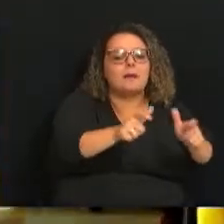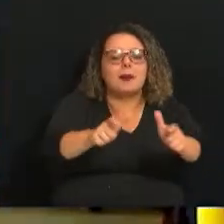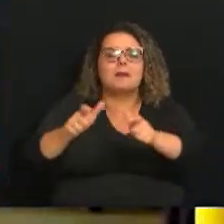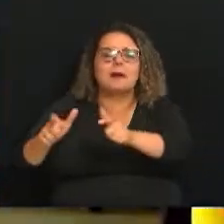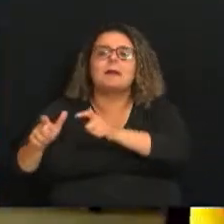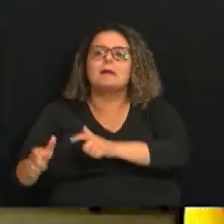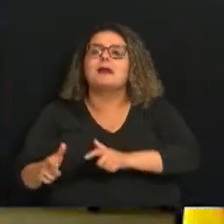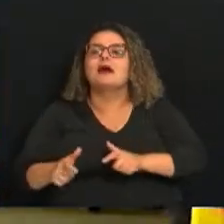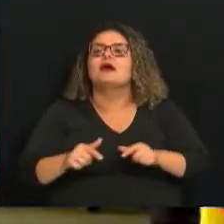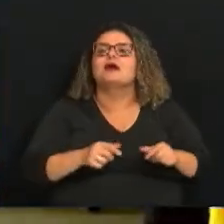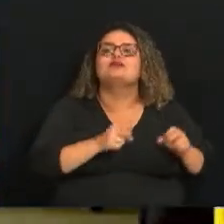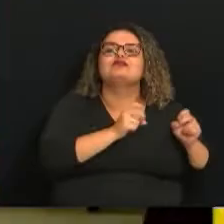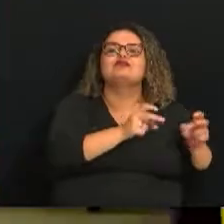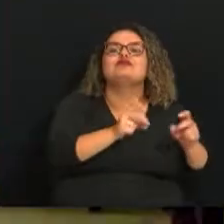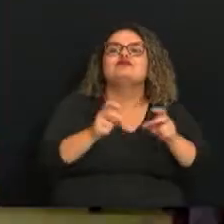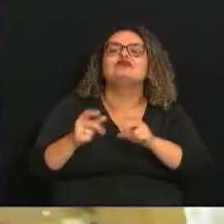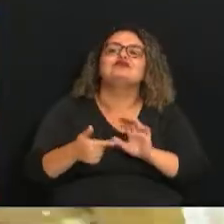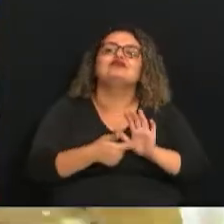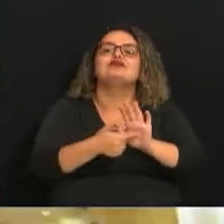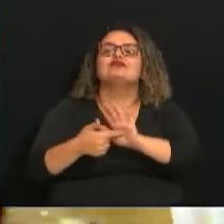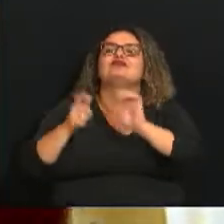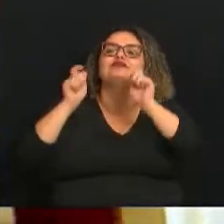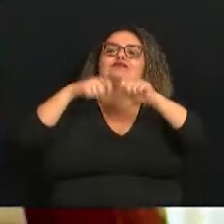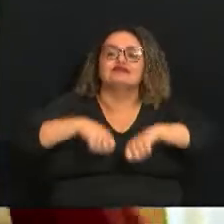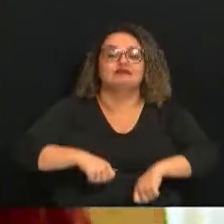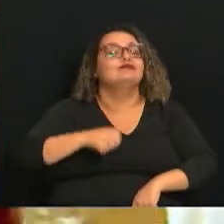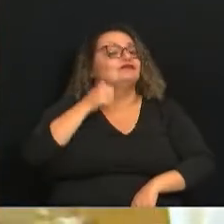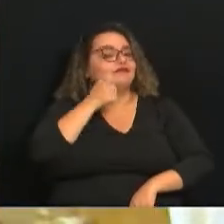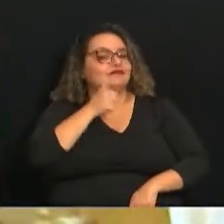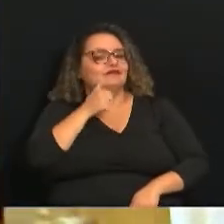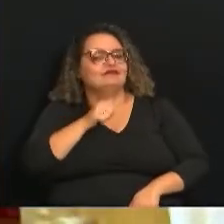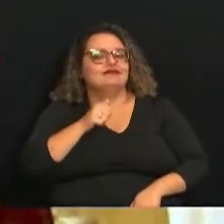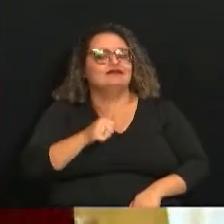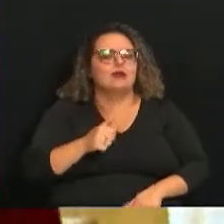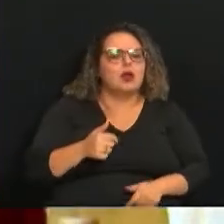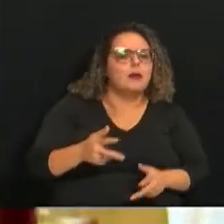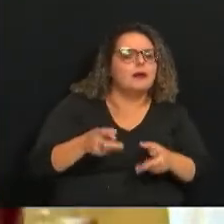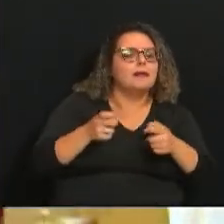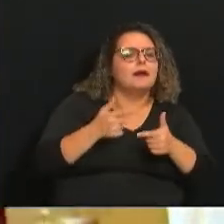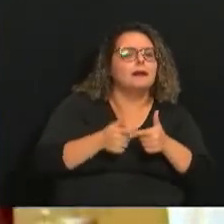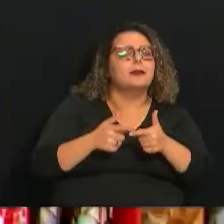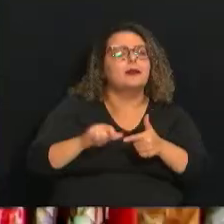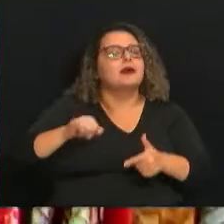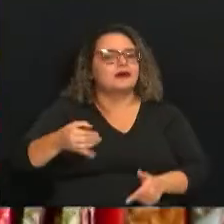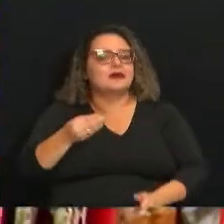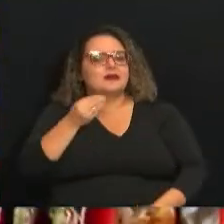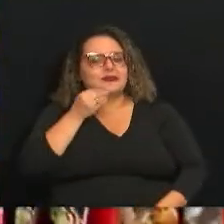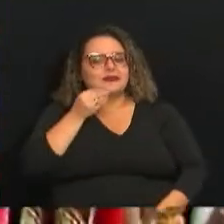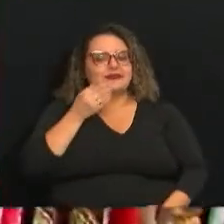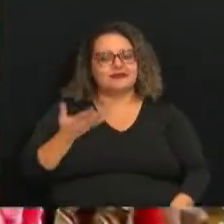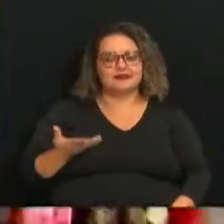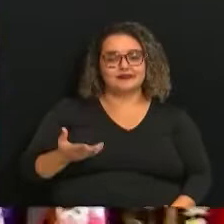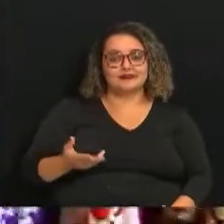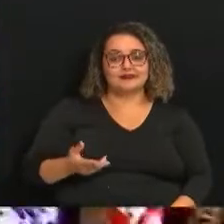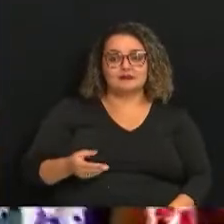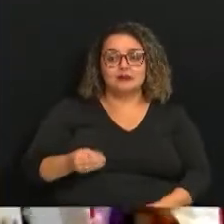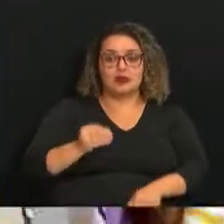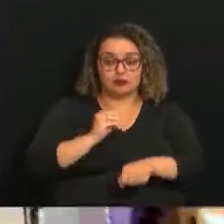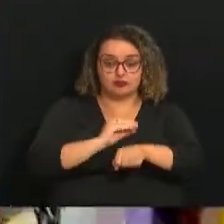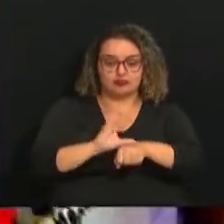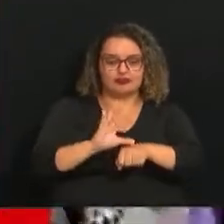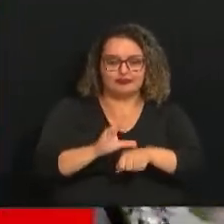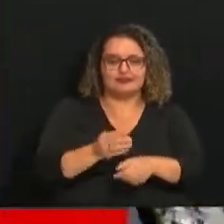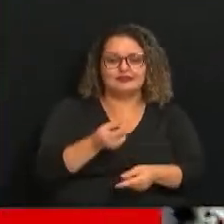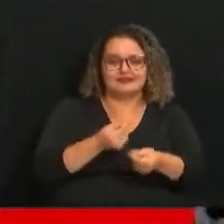capacidade feminina em inovação, identificação de problemas e oportunidades para investir recursos e